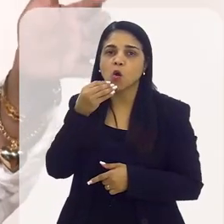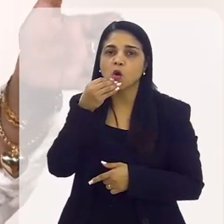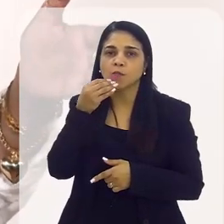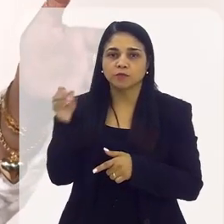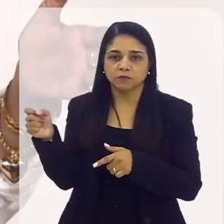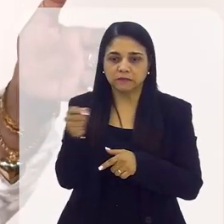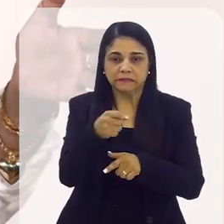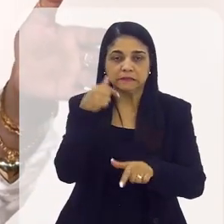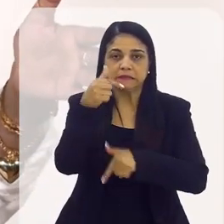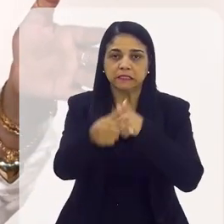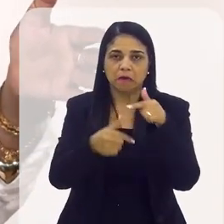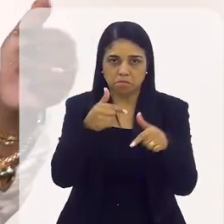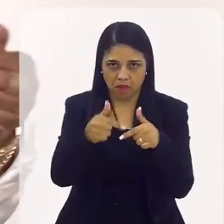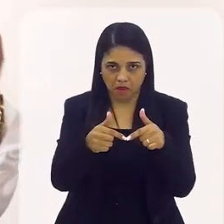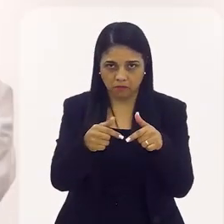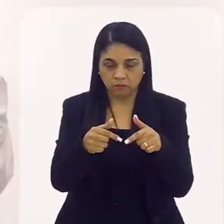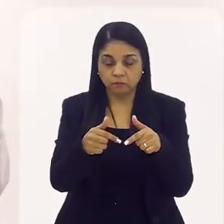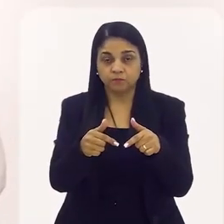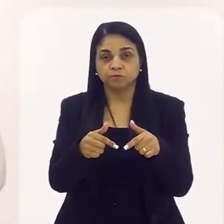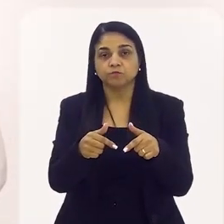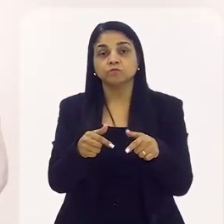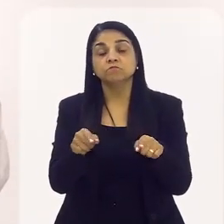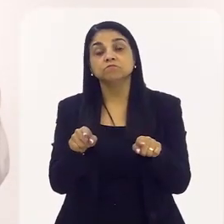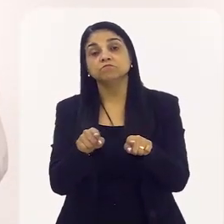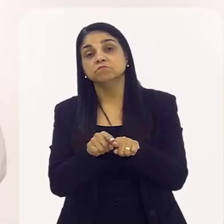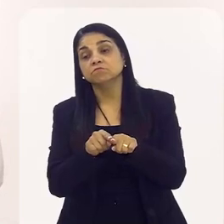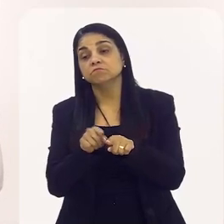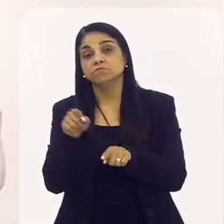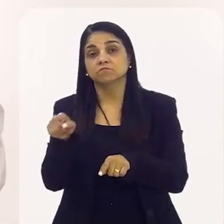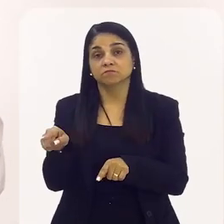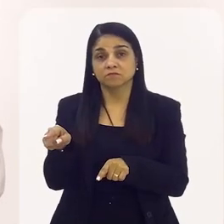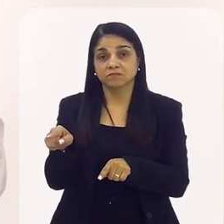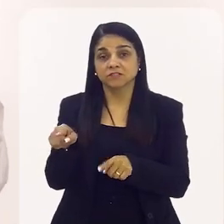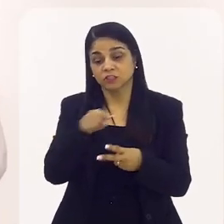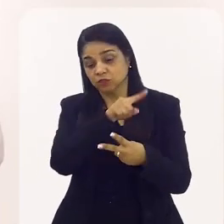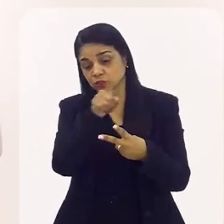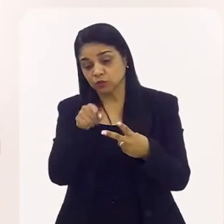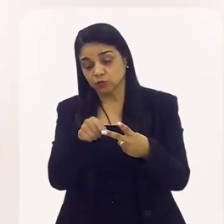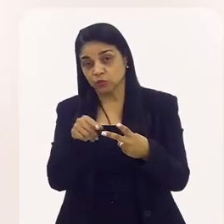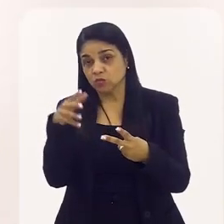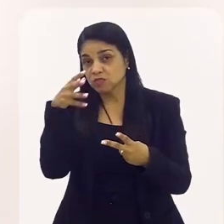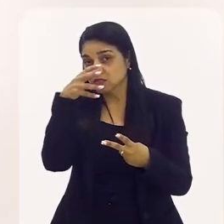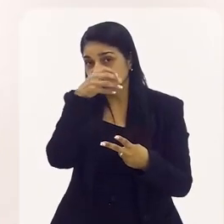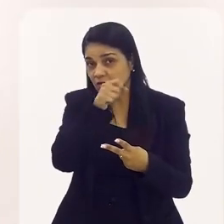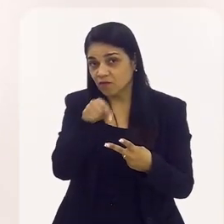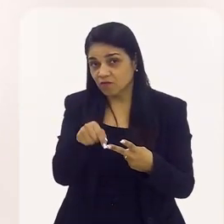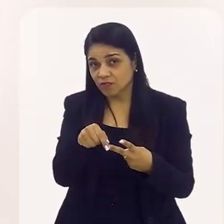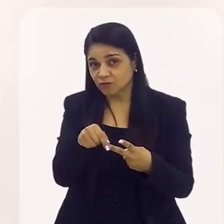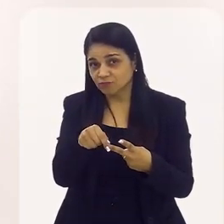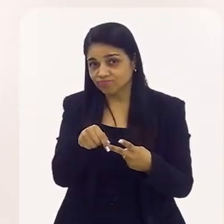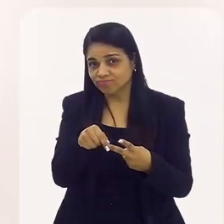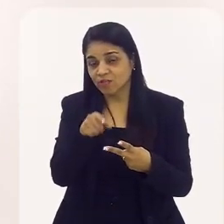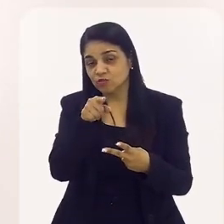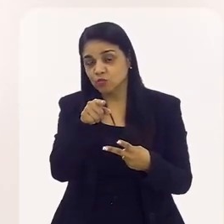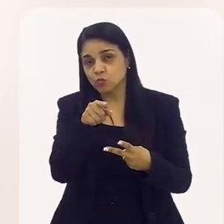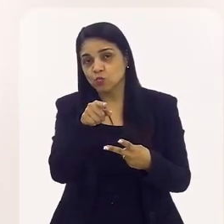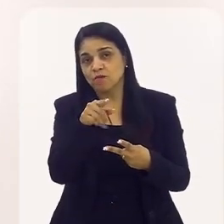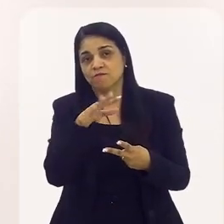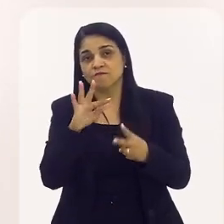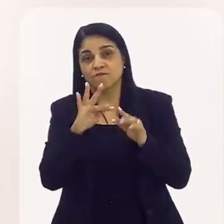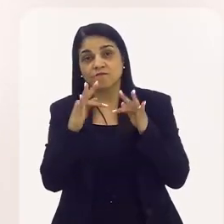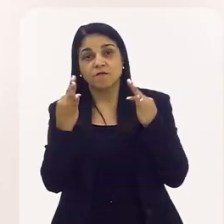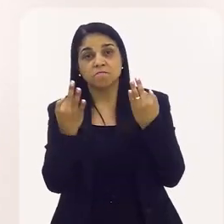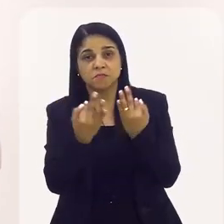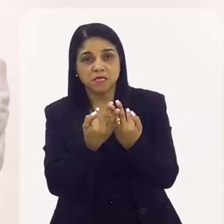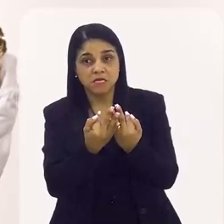emprego a essa pessoa. E ela também está salvando você e seu ente querido.